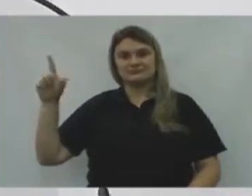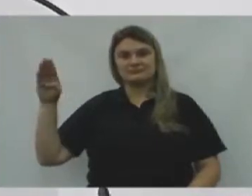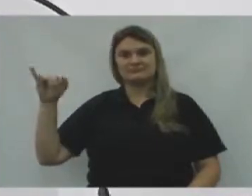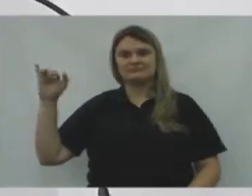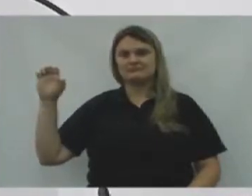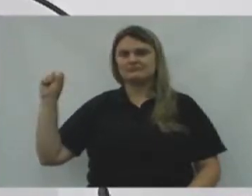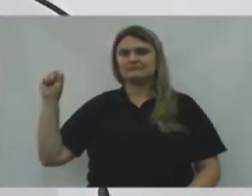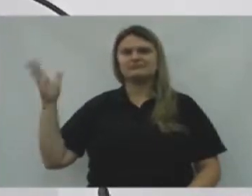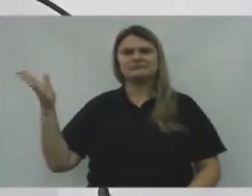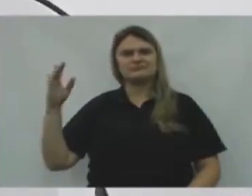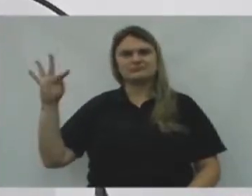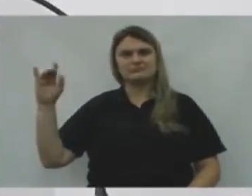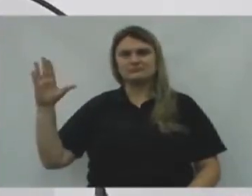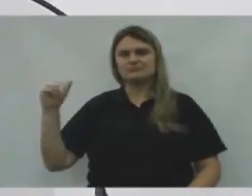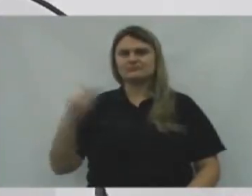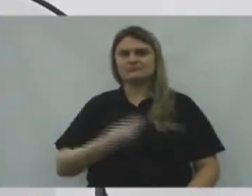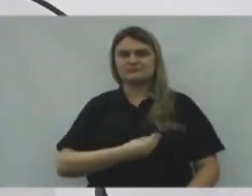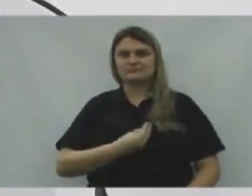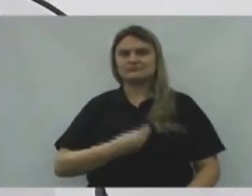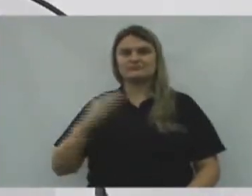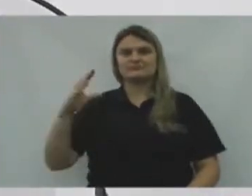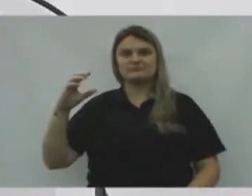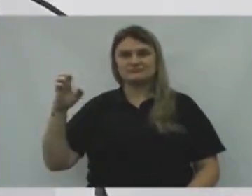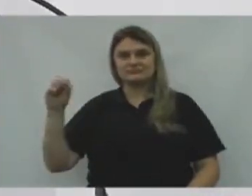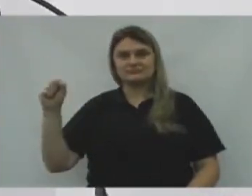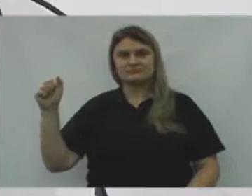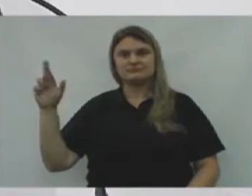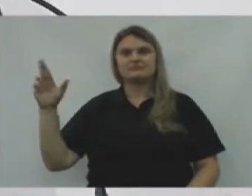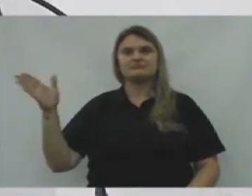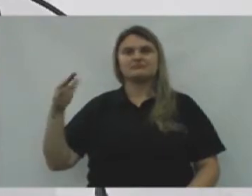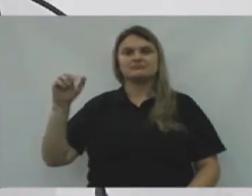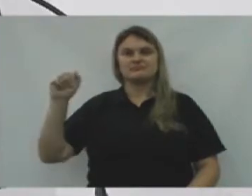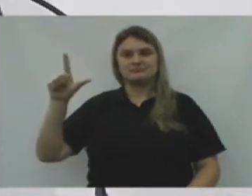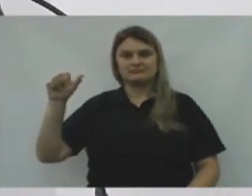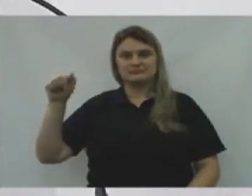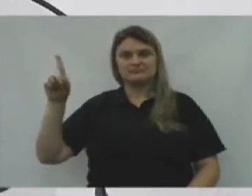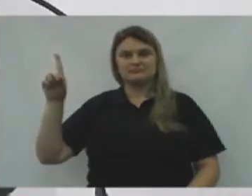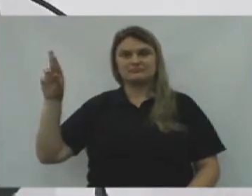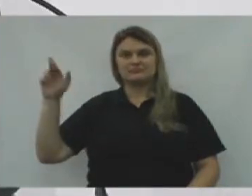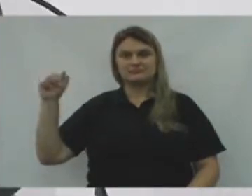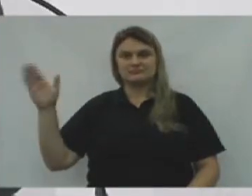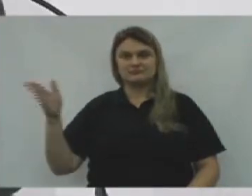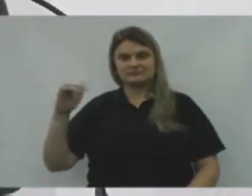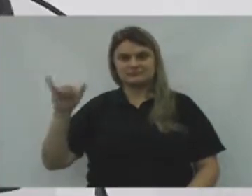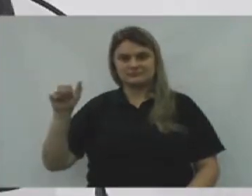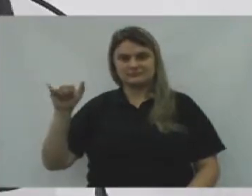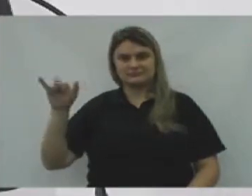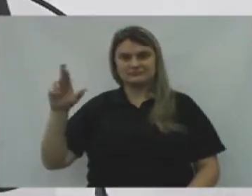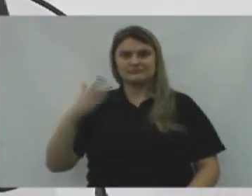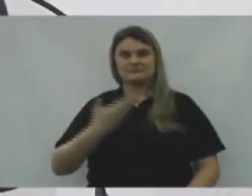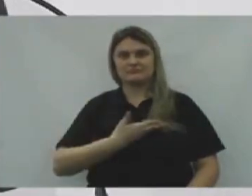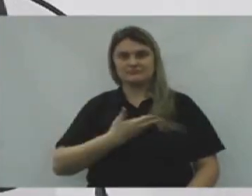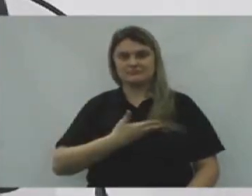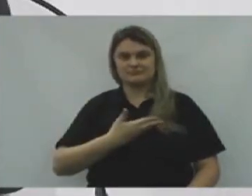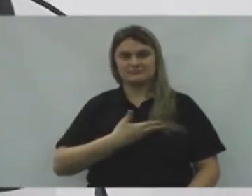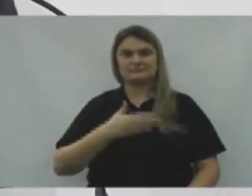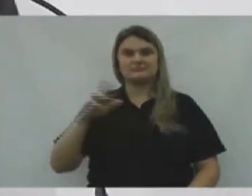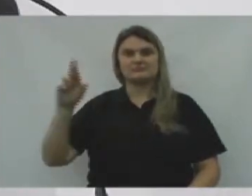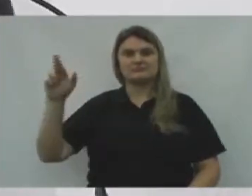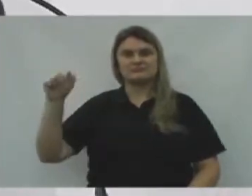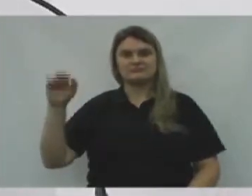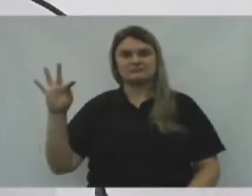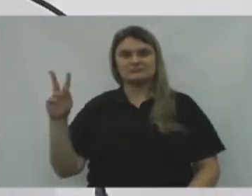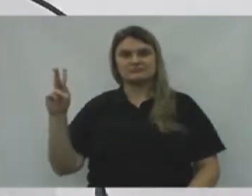Todos aqui presentes, o César, a Alandra, o Jair, E o nosso amigo, Rátio,